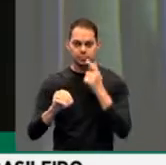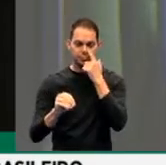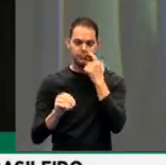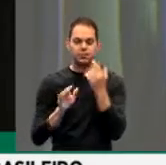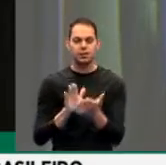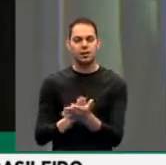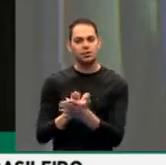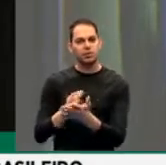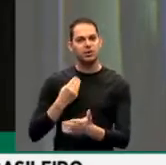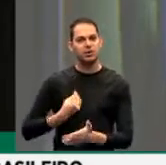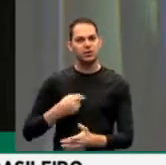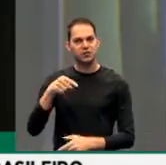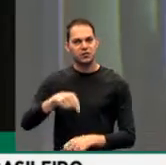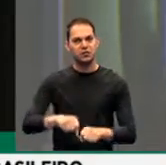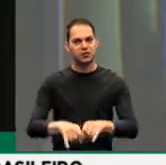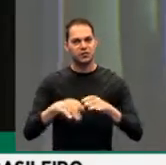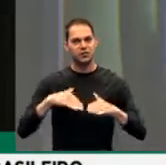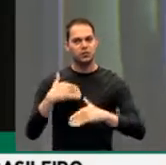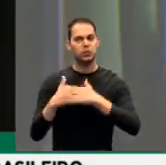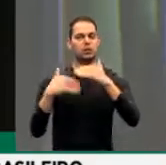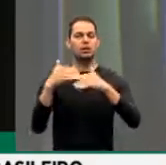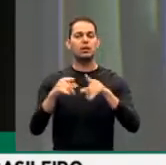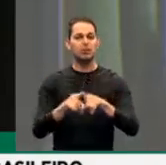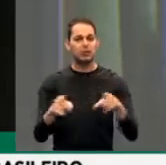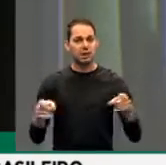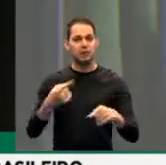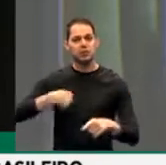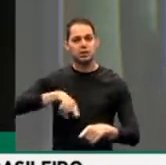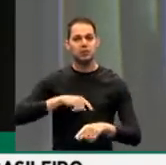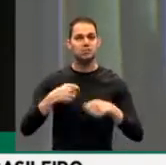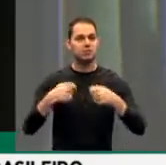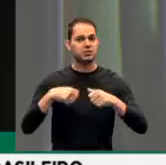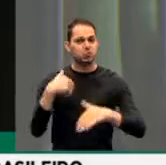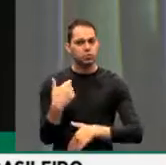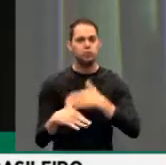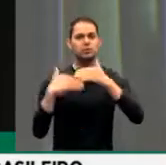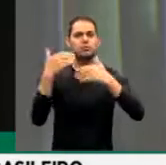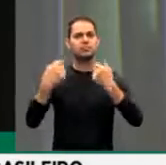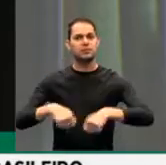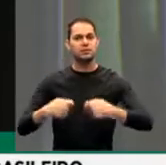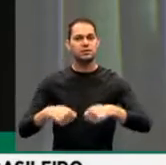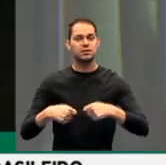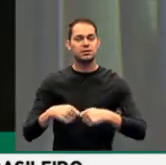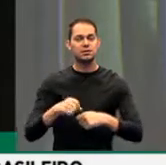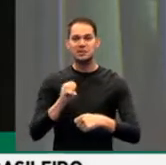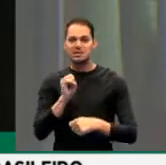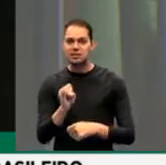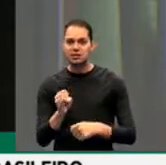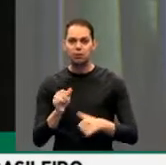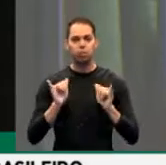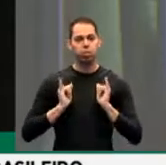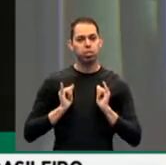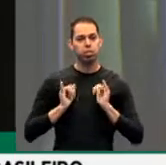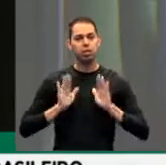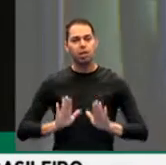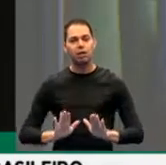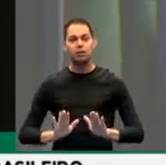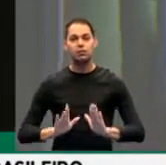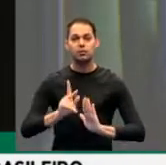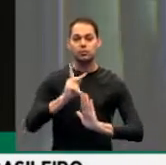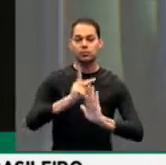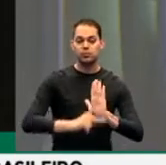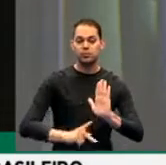avanços, mas nós precisamos dar um passo além. Se não, o